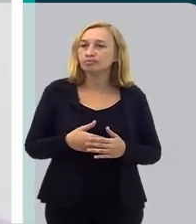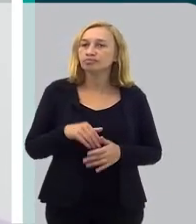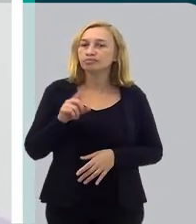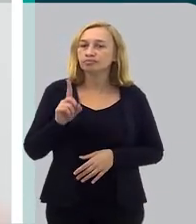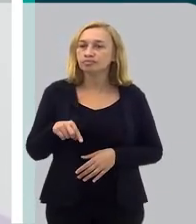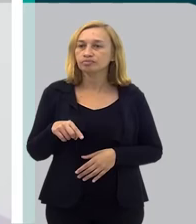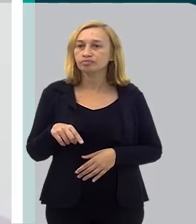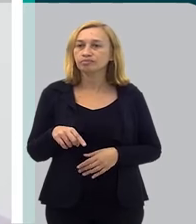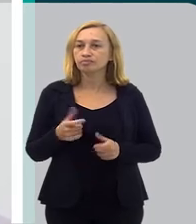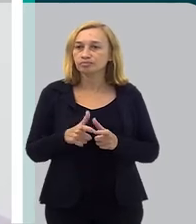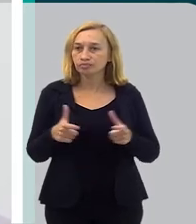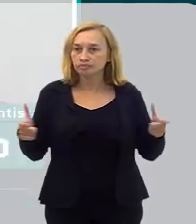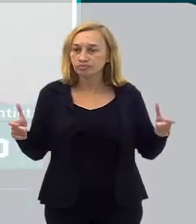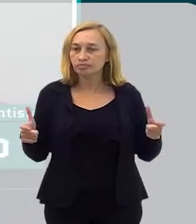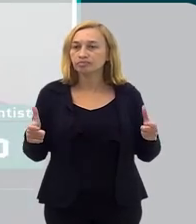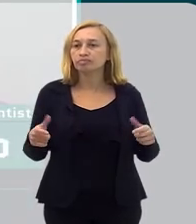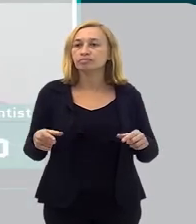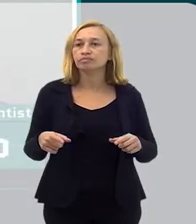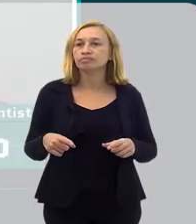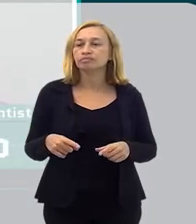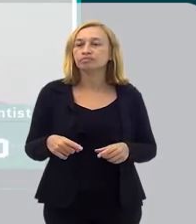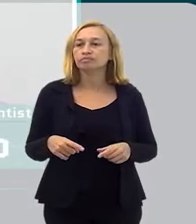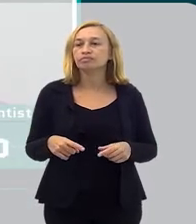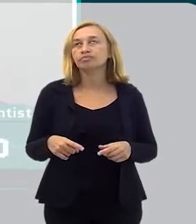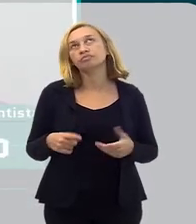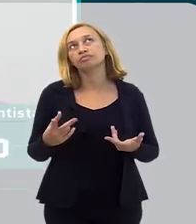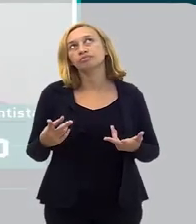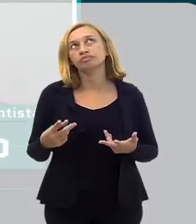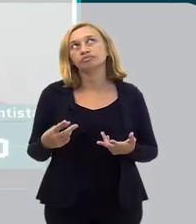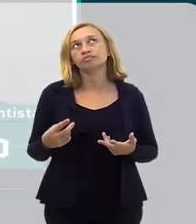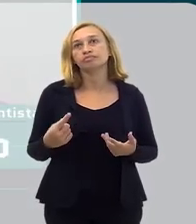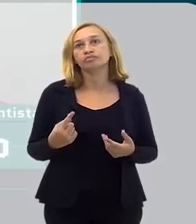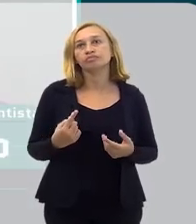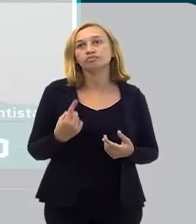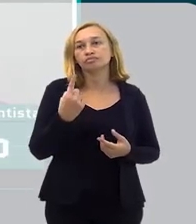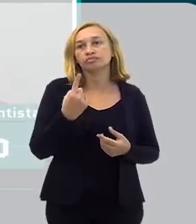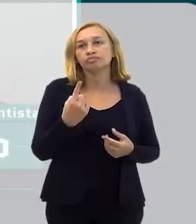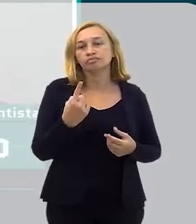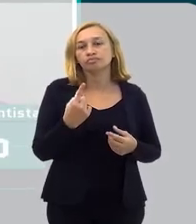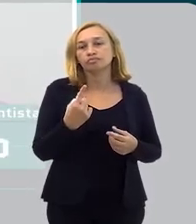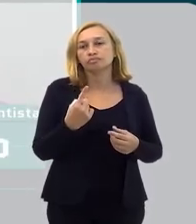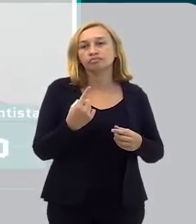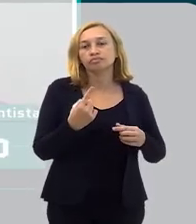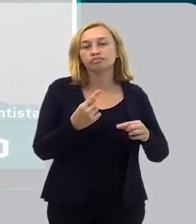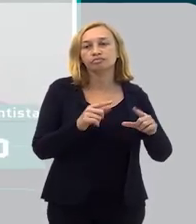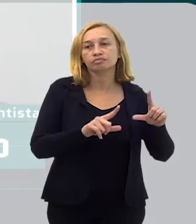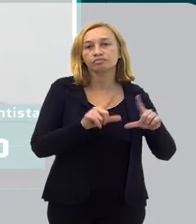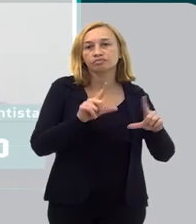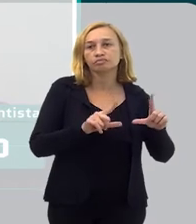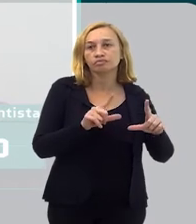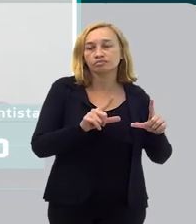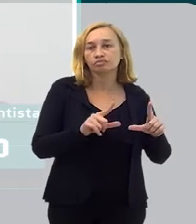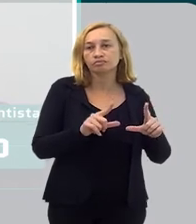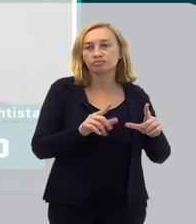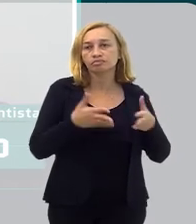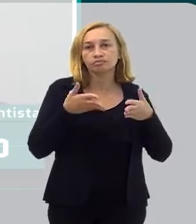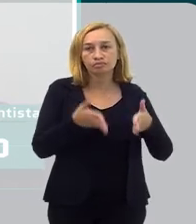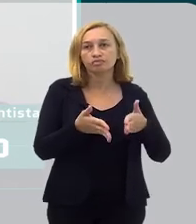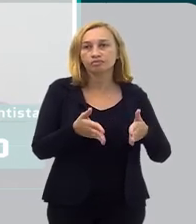é uma coisa muito grande. A gente levaria aqui, com certeza, um programa desenvolvendo